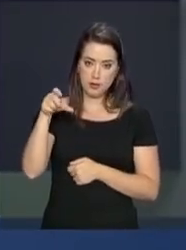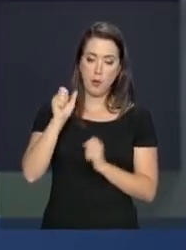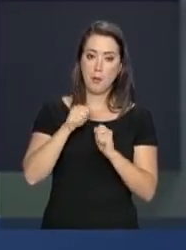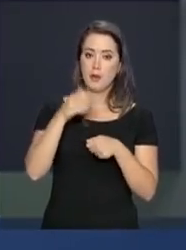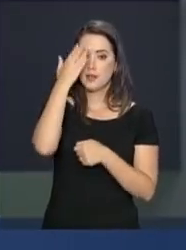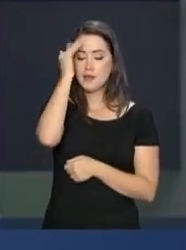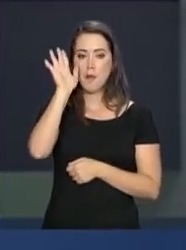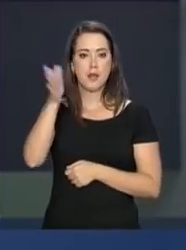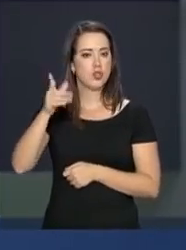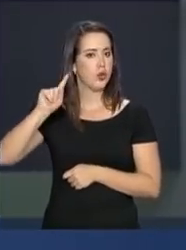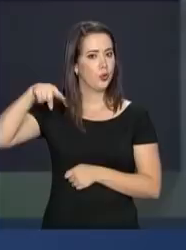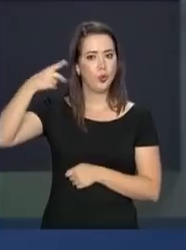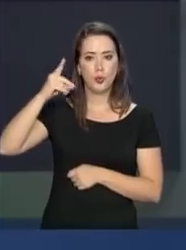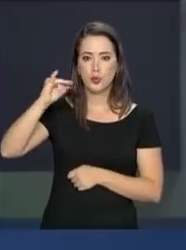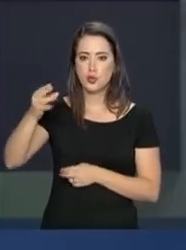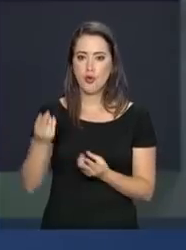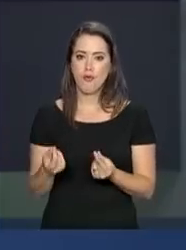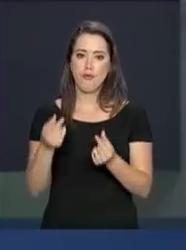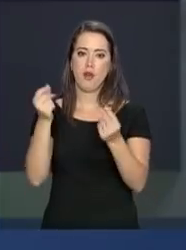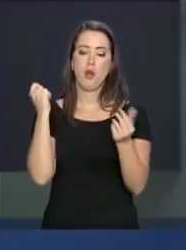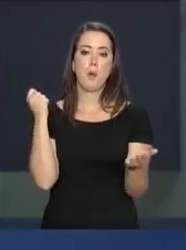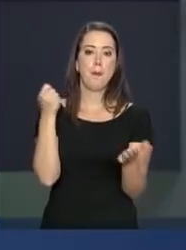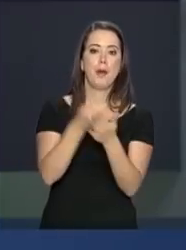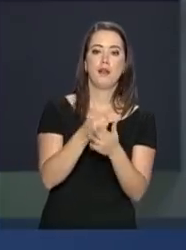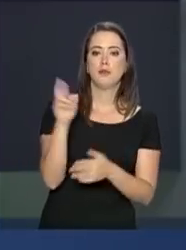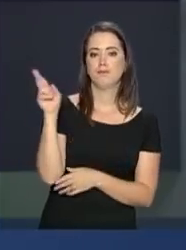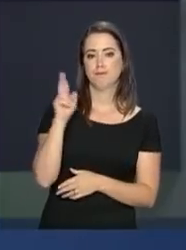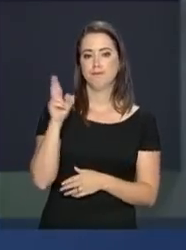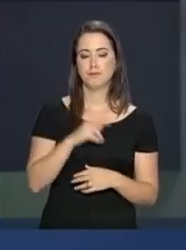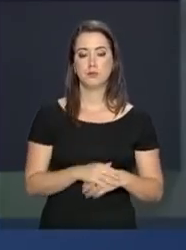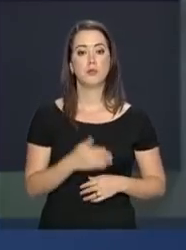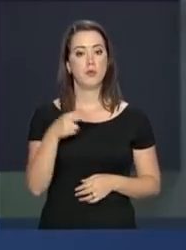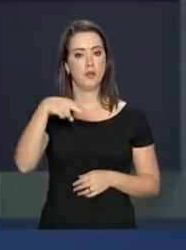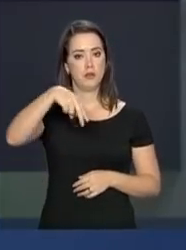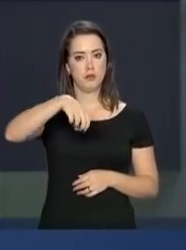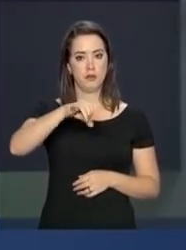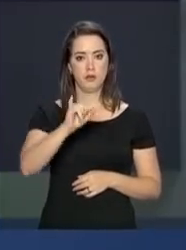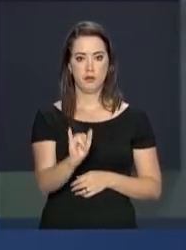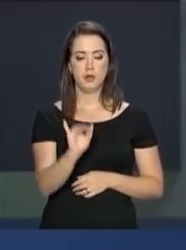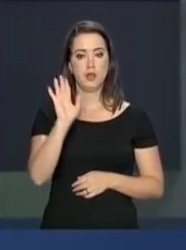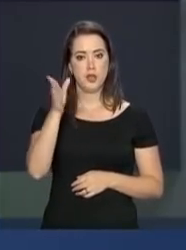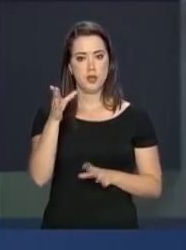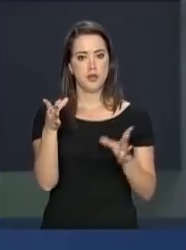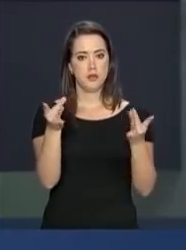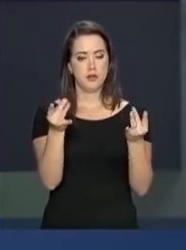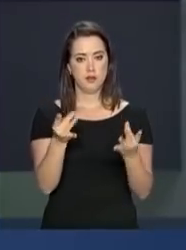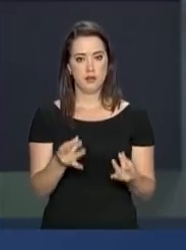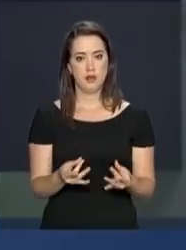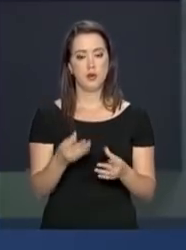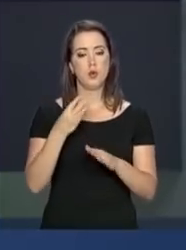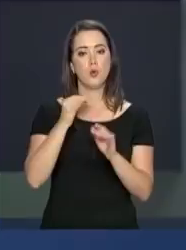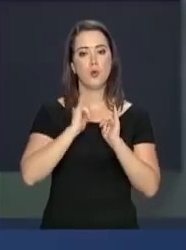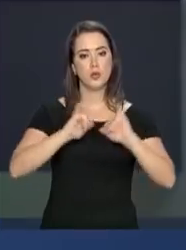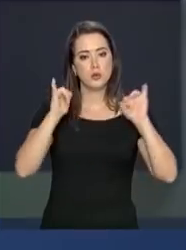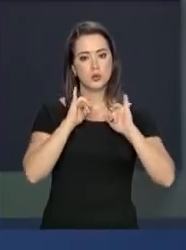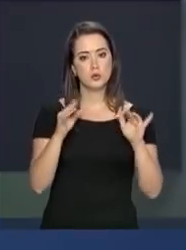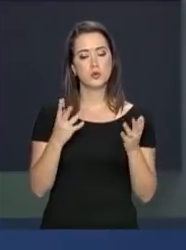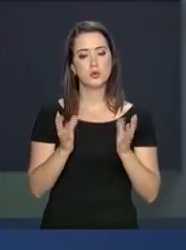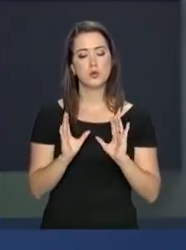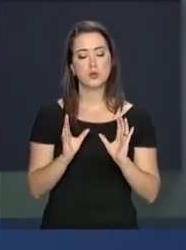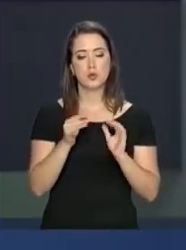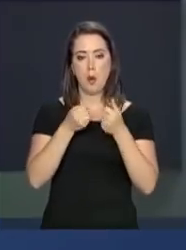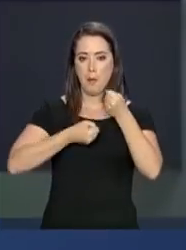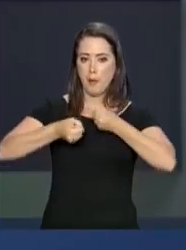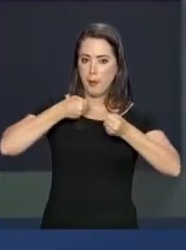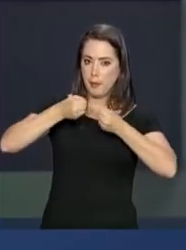saber já no dia seguinte o valor que vai pagar em reais. O repórter Ney Pereira acompanhou o anúncio feito durante o